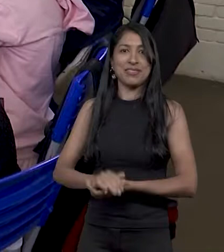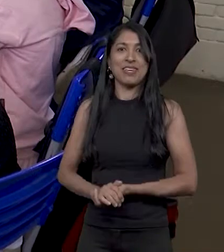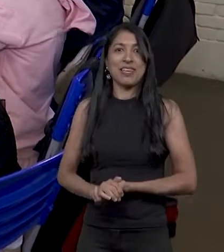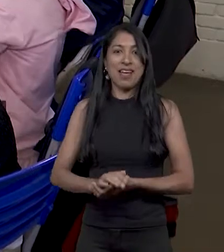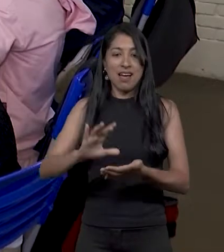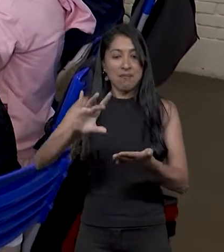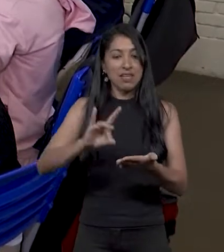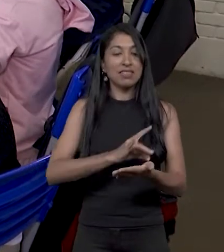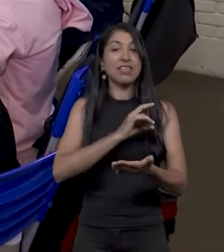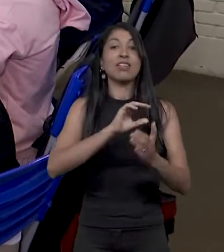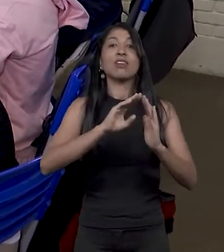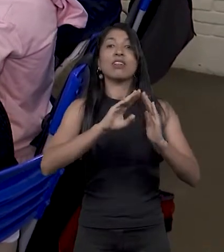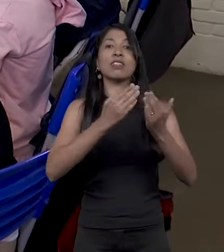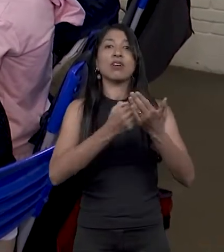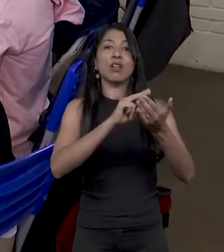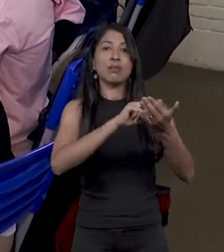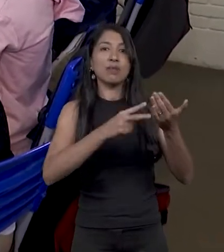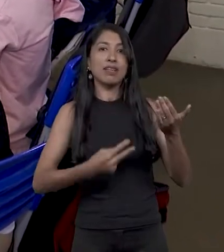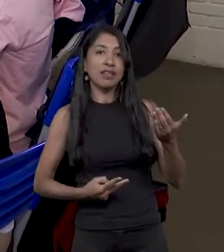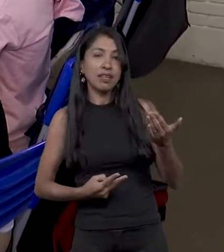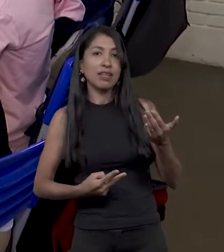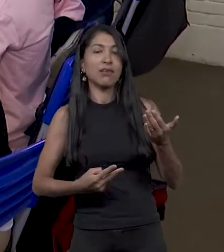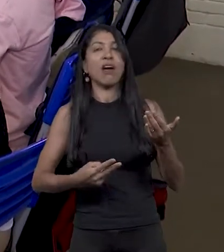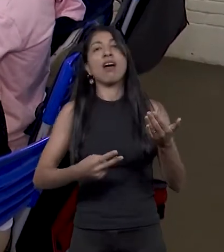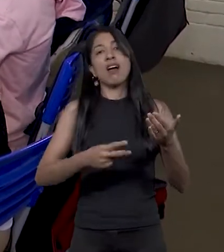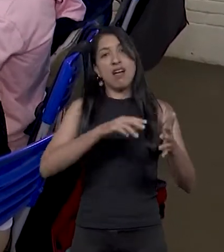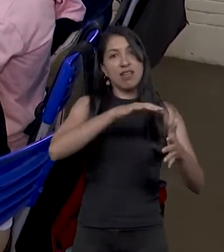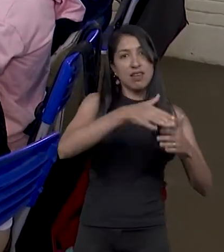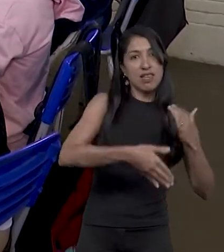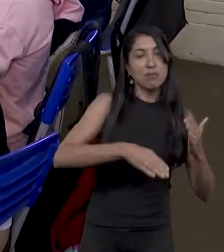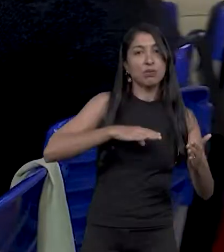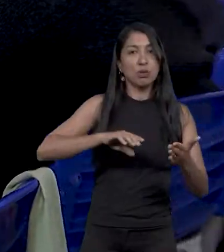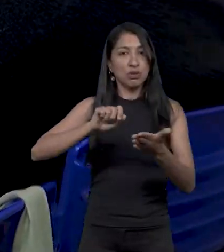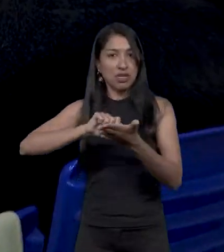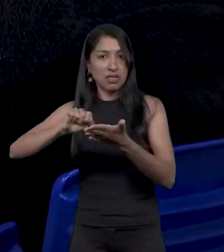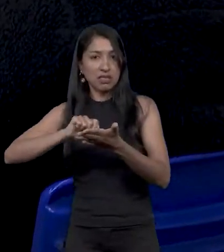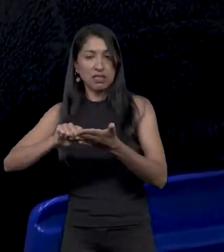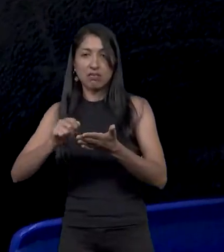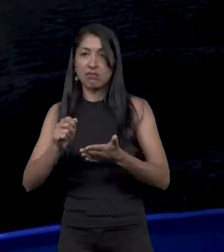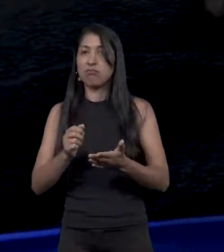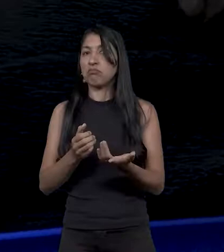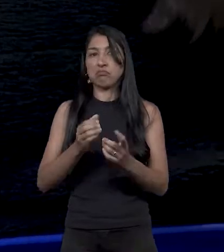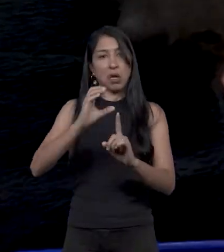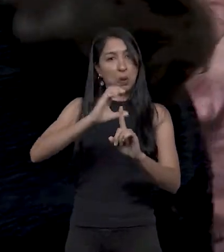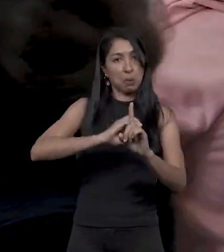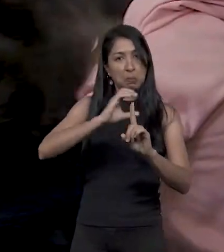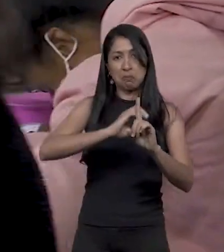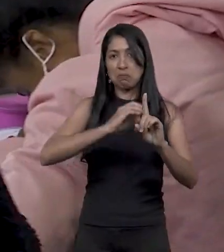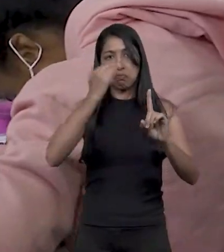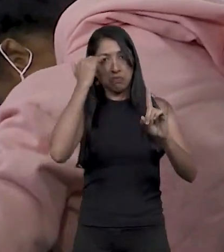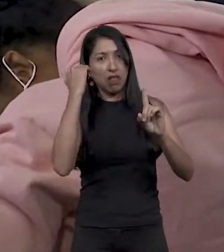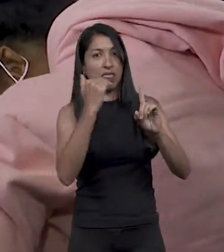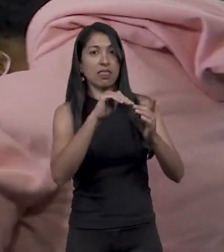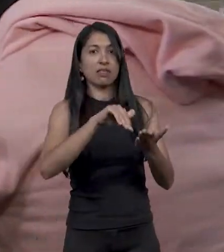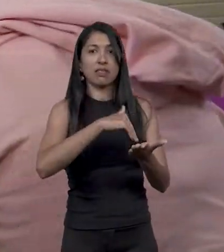A matrícula da escola bilingue Libras e Português Escrito segue o calendário oficial da Secretaria de